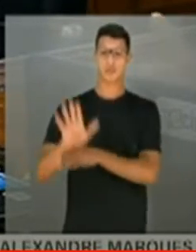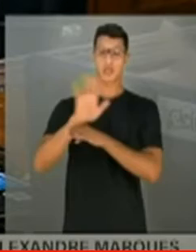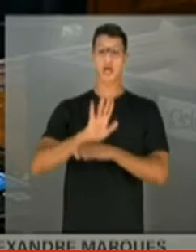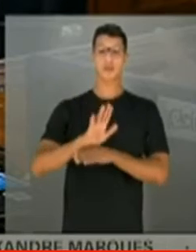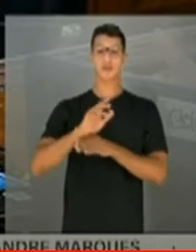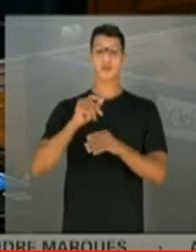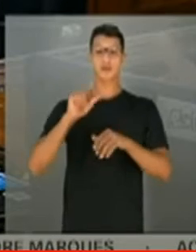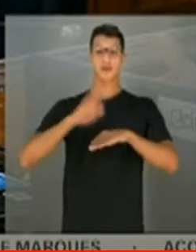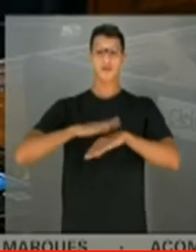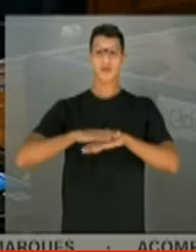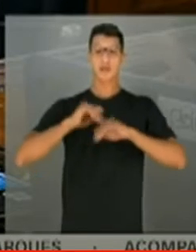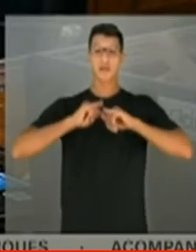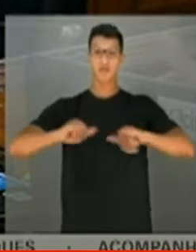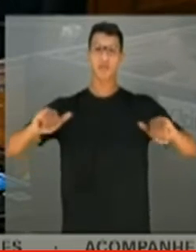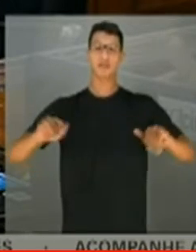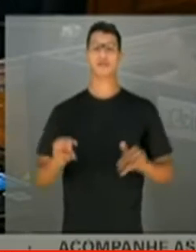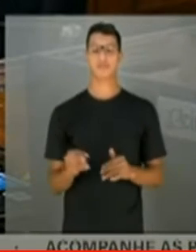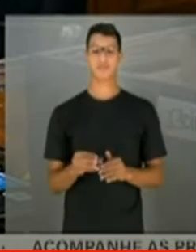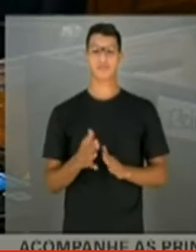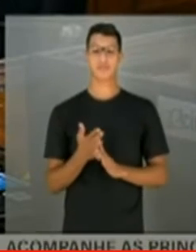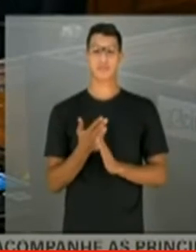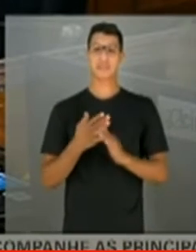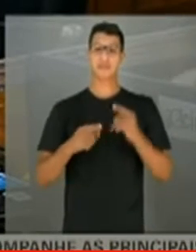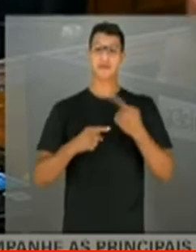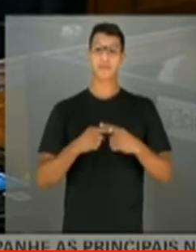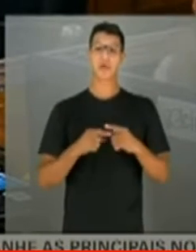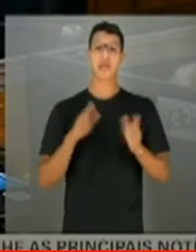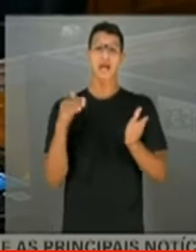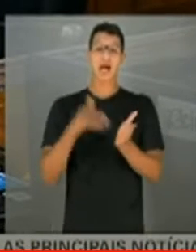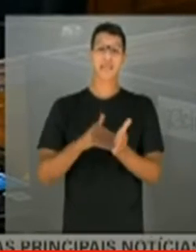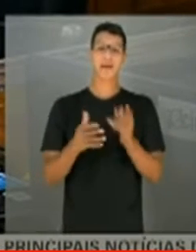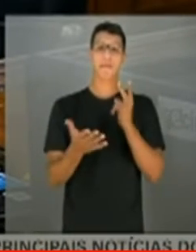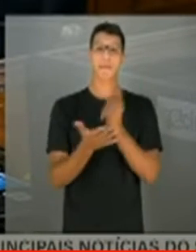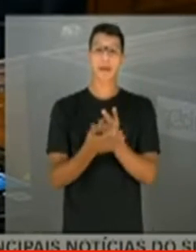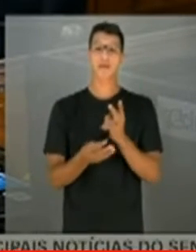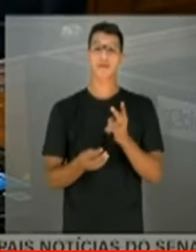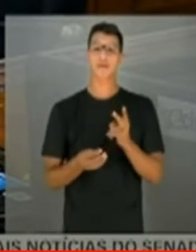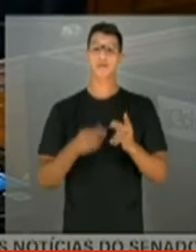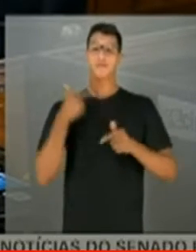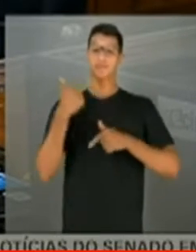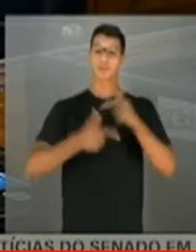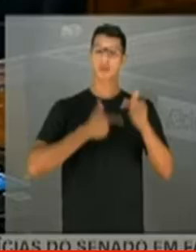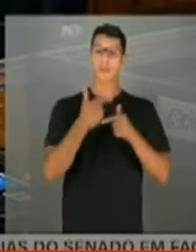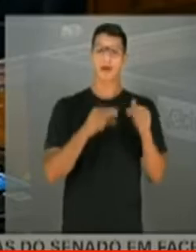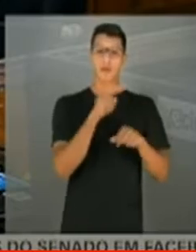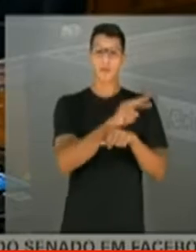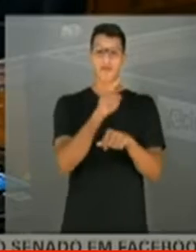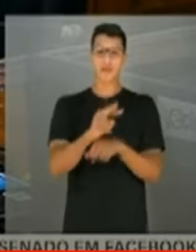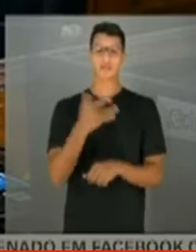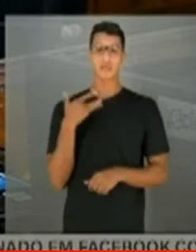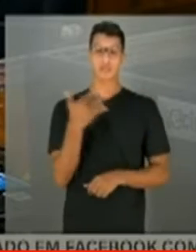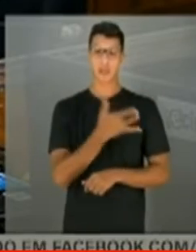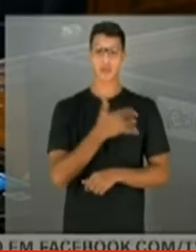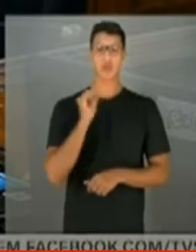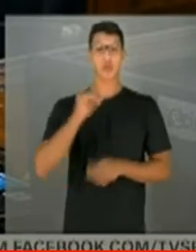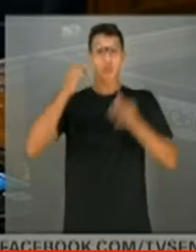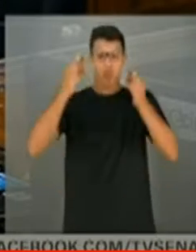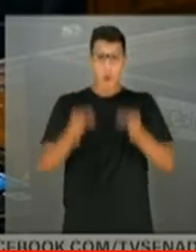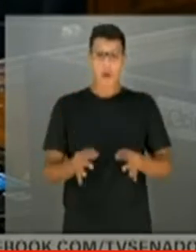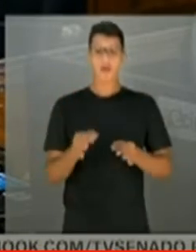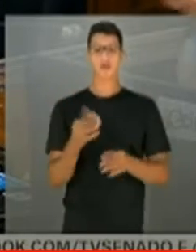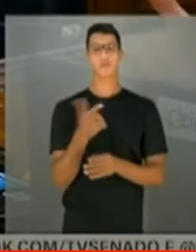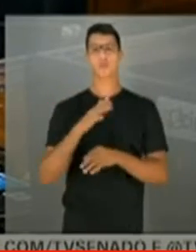fizesse a informatização, porque até mesmo o trabalho preventivo na saúde, que deveria ser o correto,